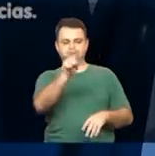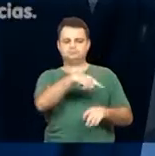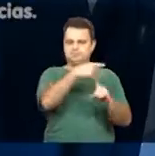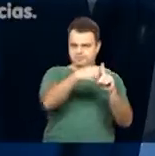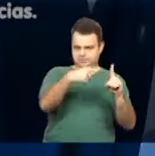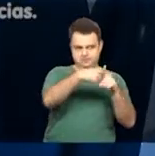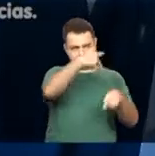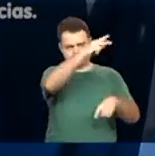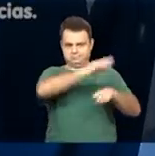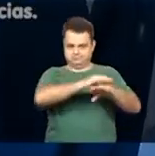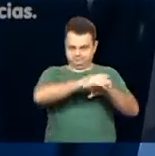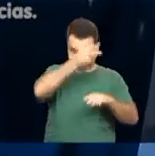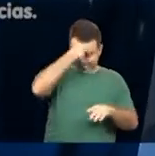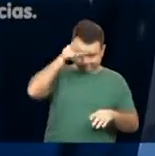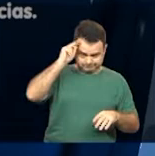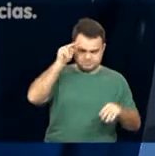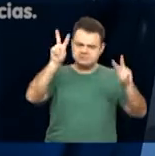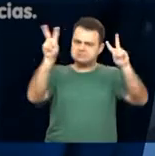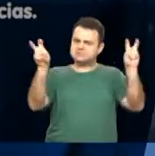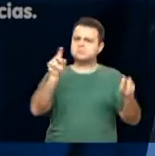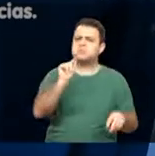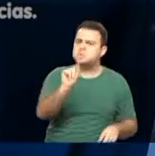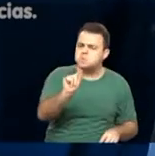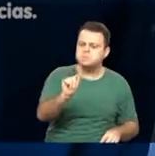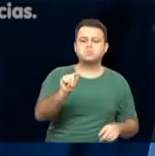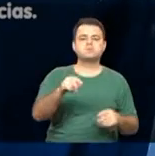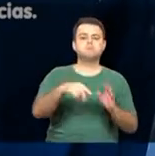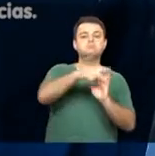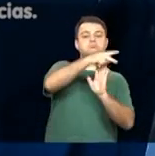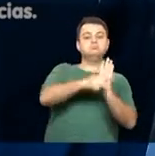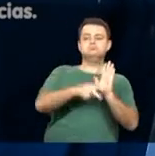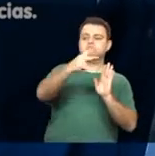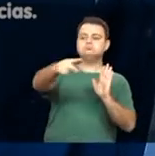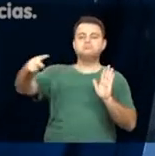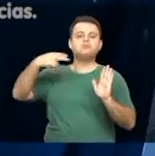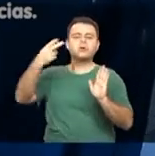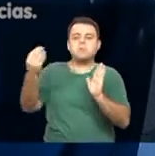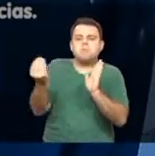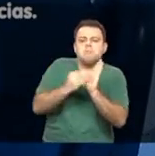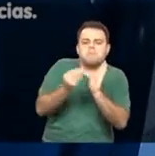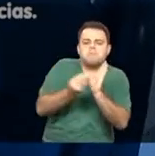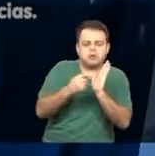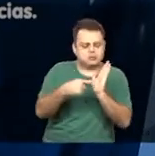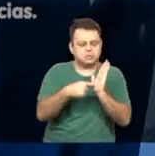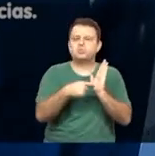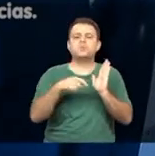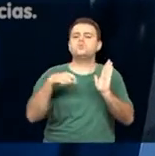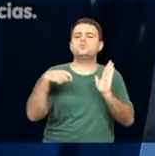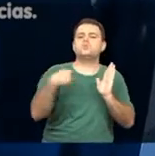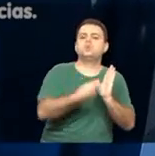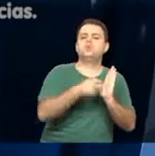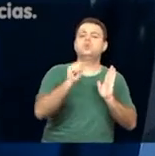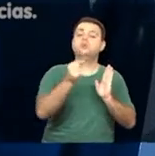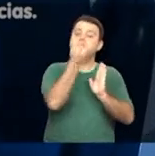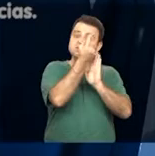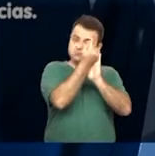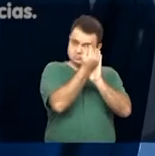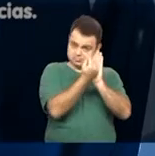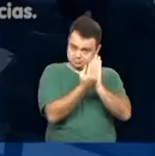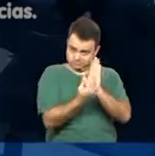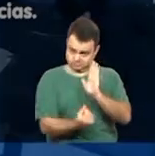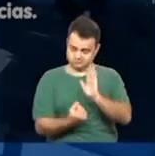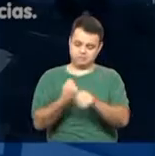O veto é parcial e referente a emendas de autoria dos vereadores incorporadas ao projeto que dispõe sobre as diretrizes